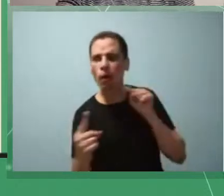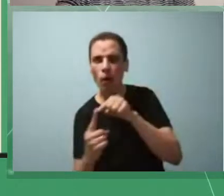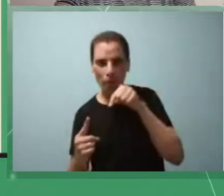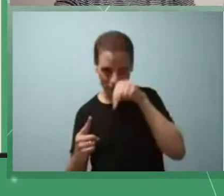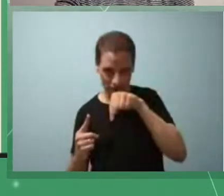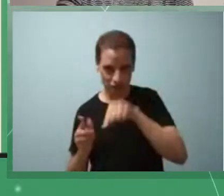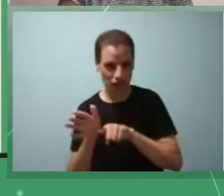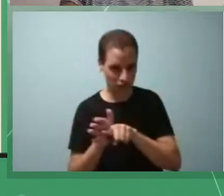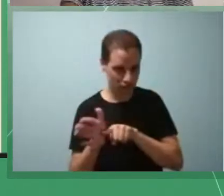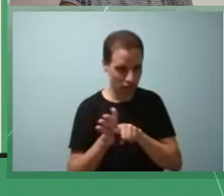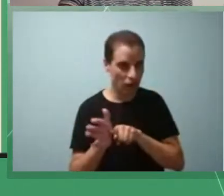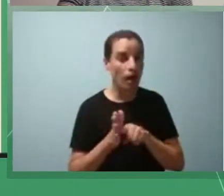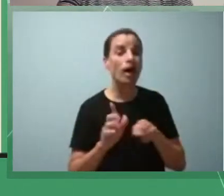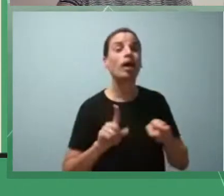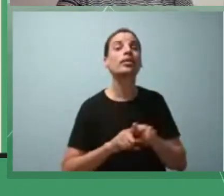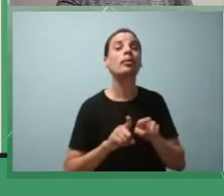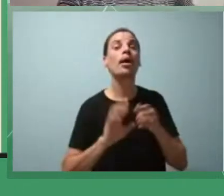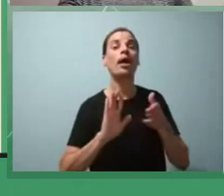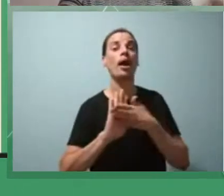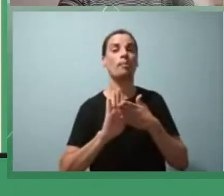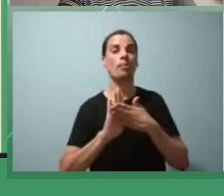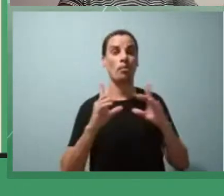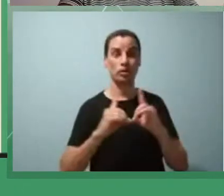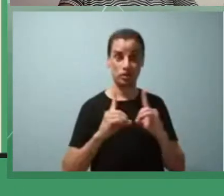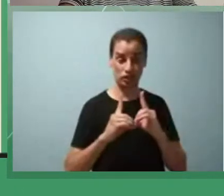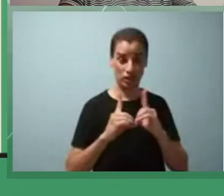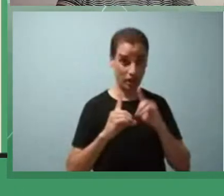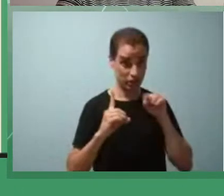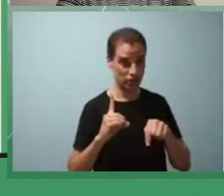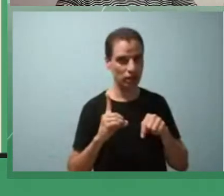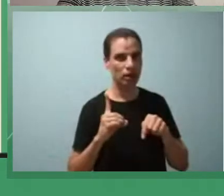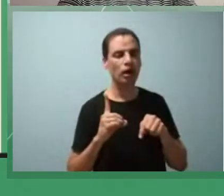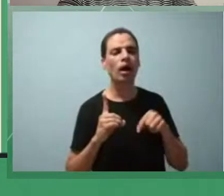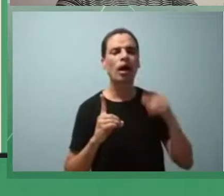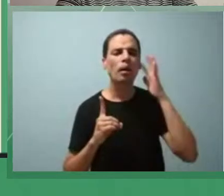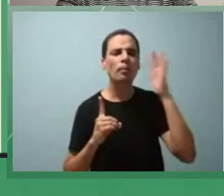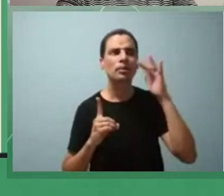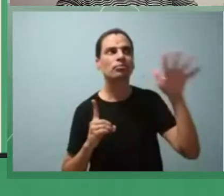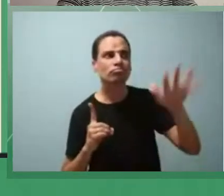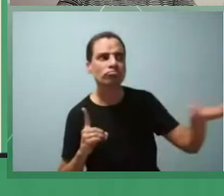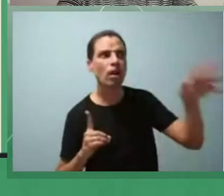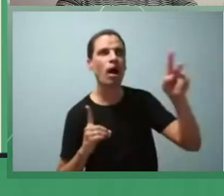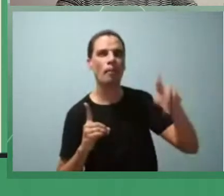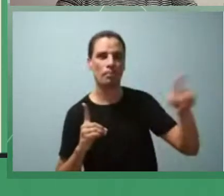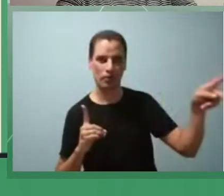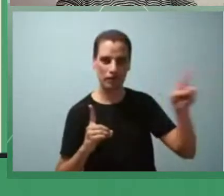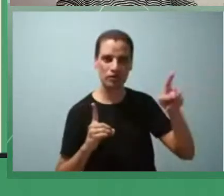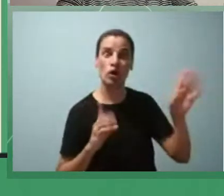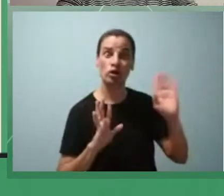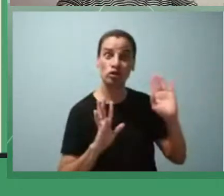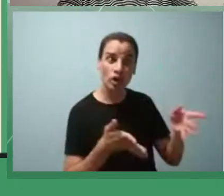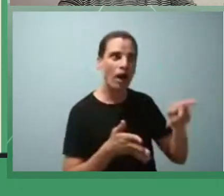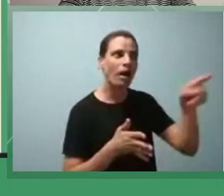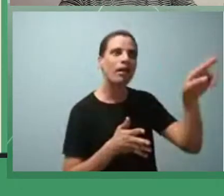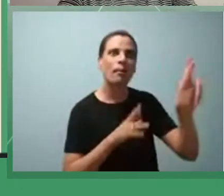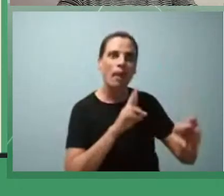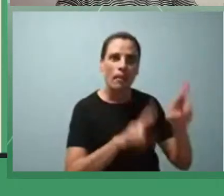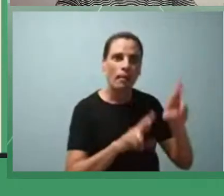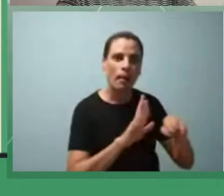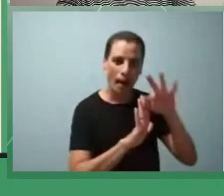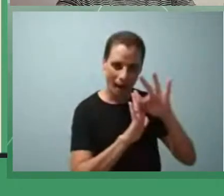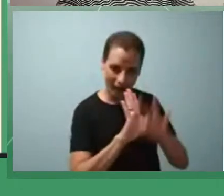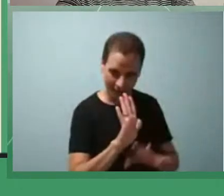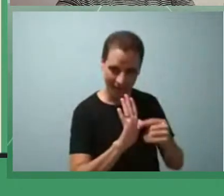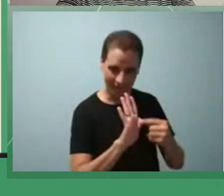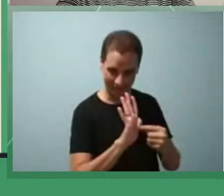proposta didática o objetivo é no universo desses professores que foram que vão responder o formulário